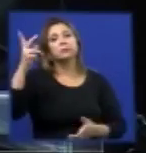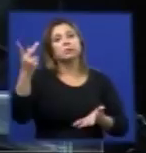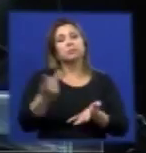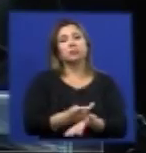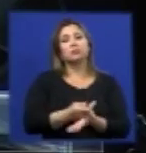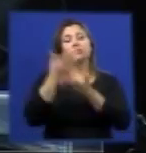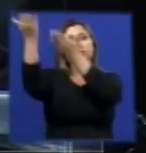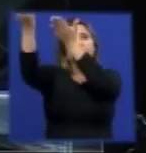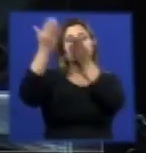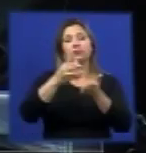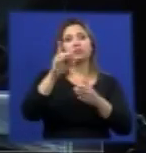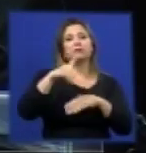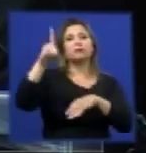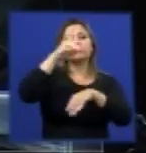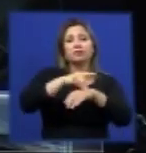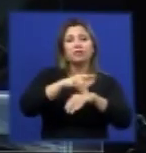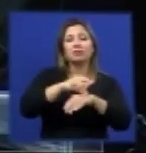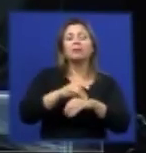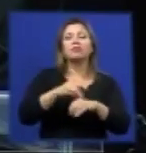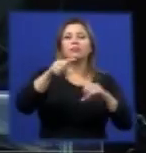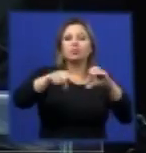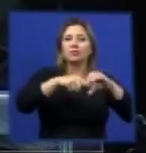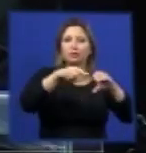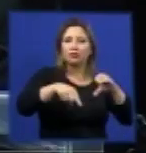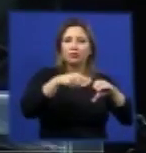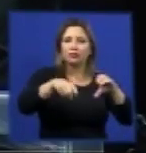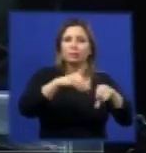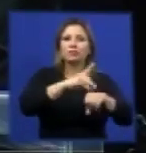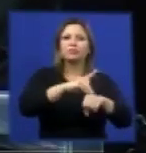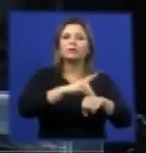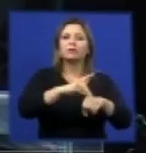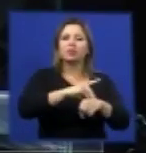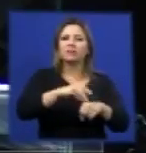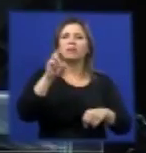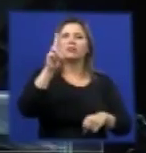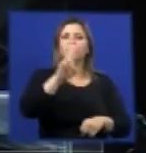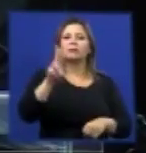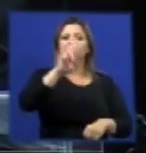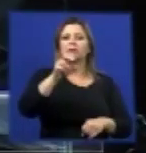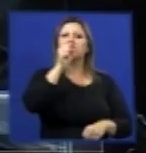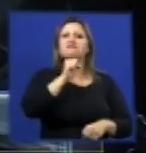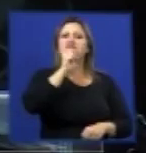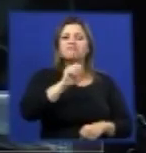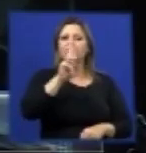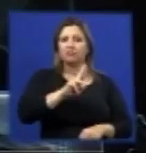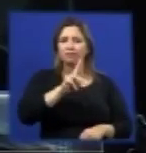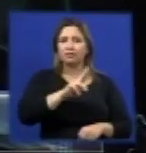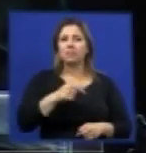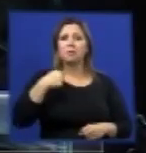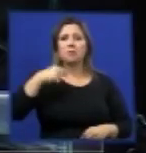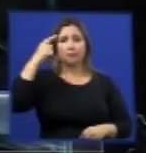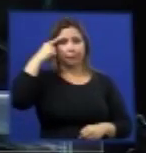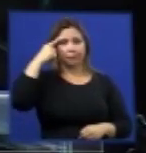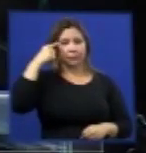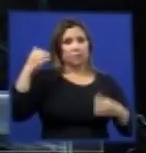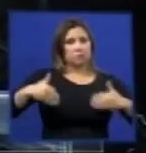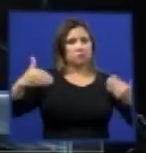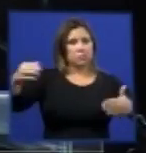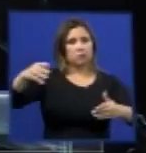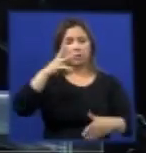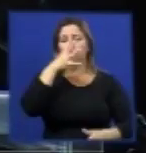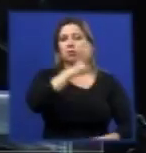introduzido no país por intermédio de pneus importados essa não é uma fala do Ministério da Saúde